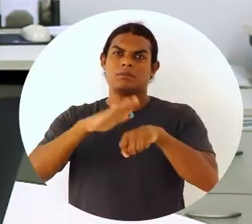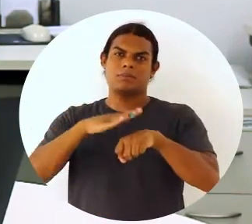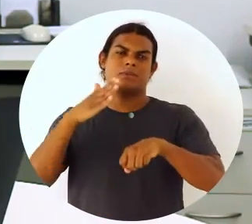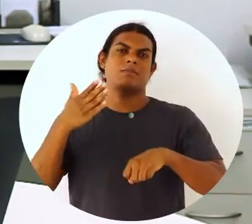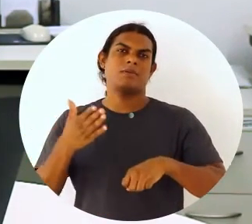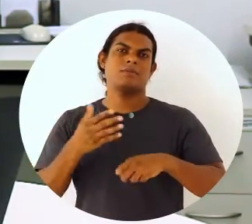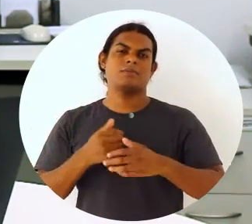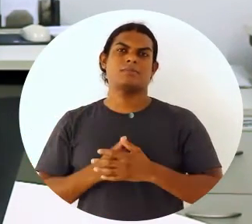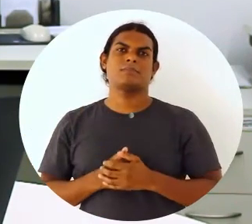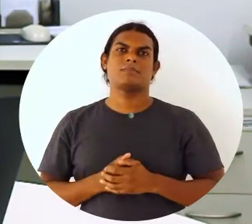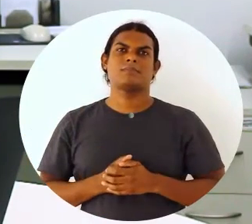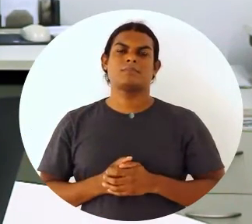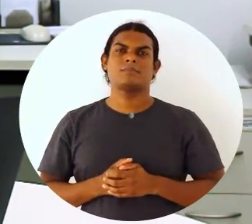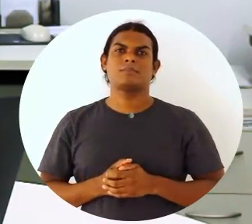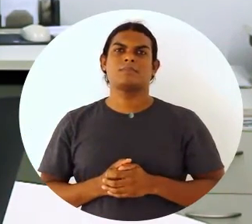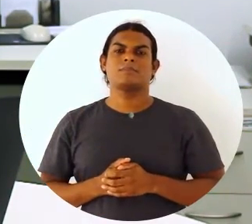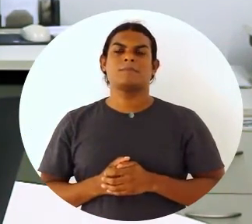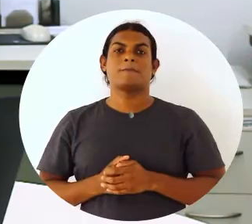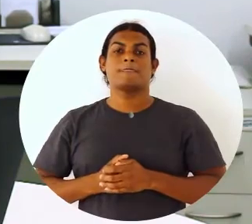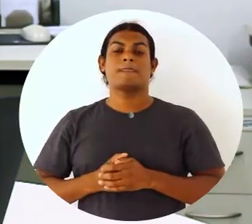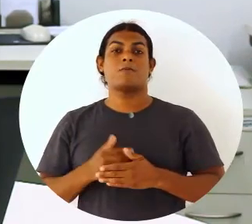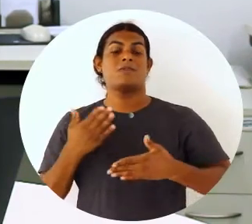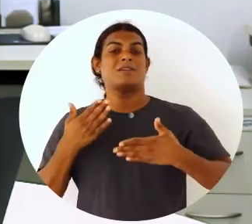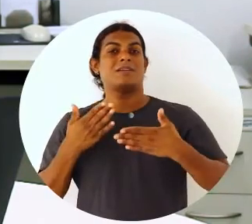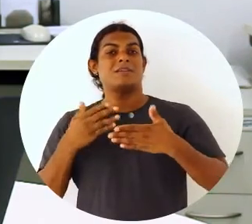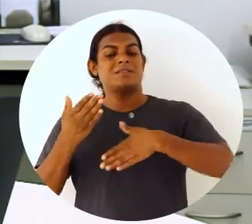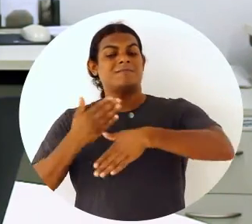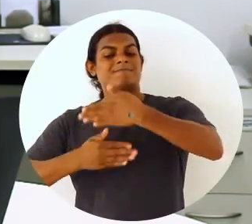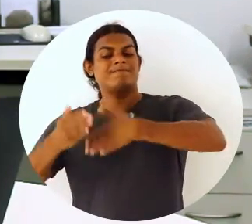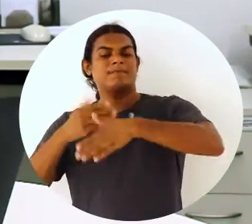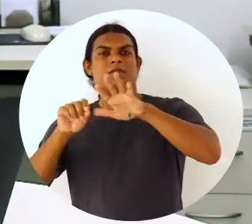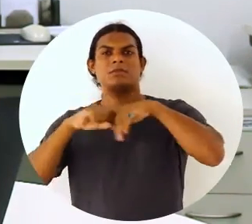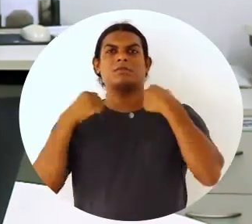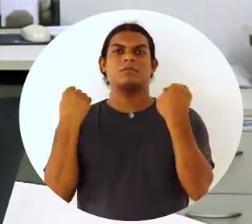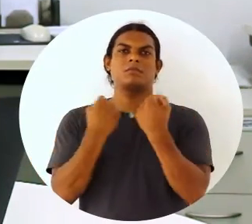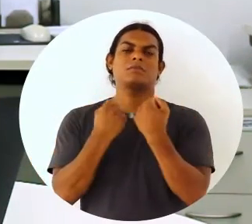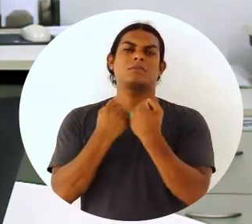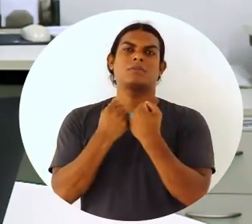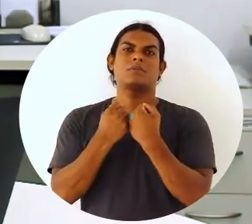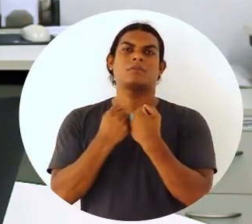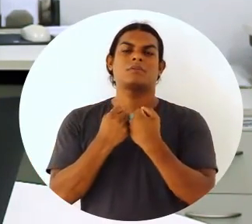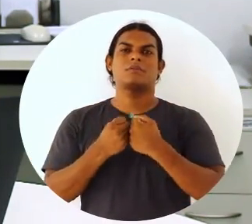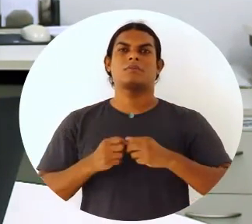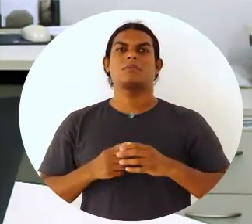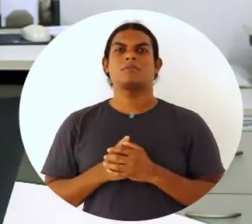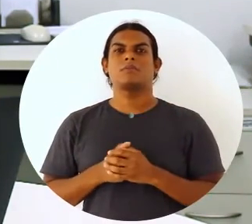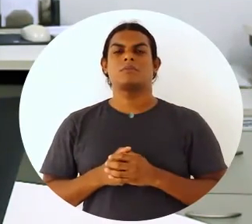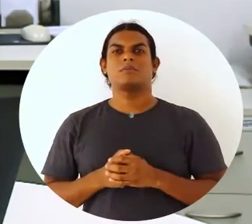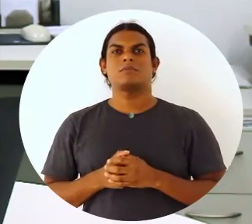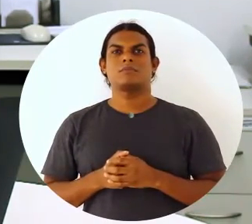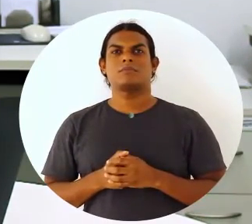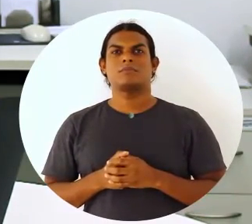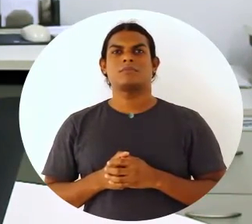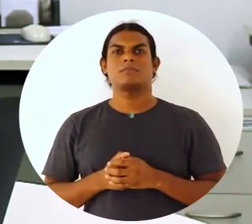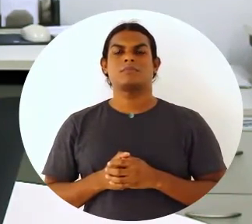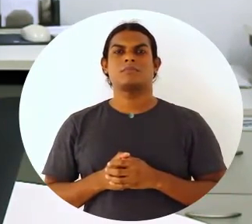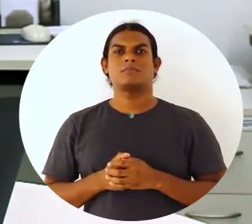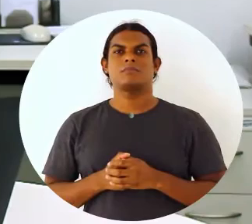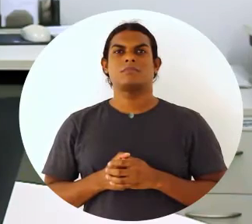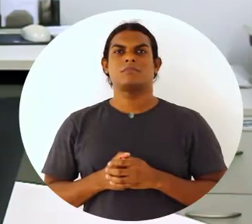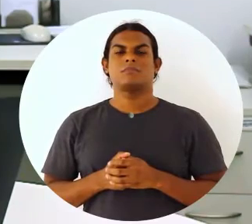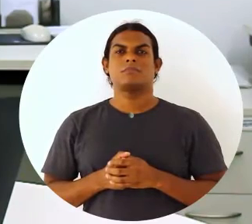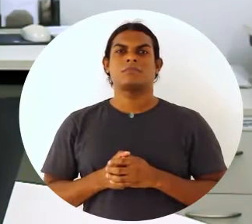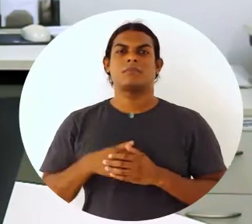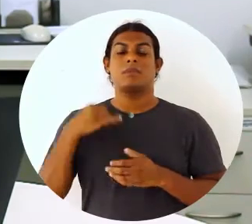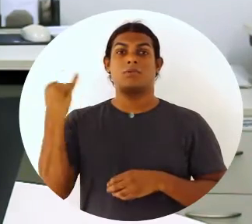no fator de interação social. A escola estruturalista observou que era importante alinhar esses dois conceitos porque tanto a